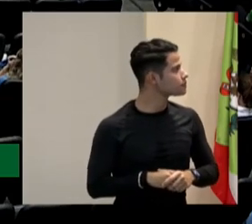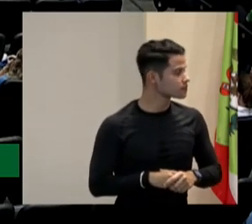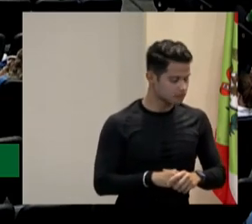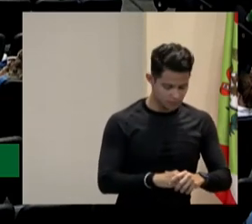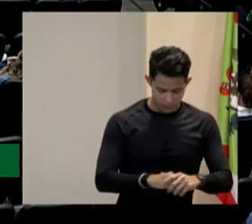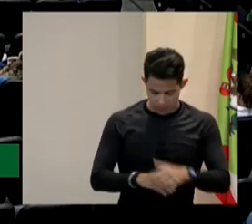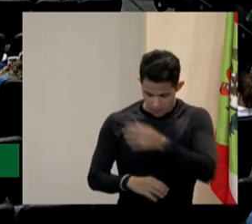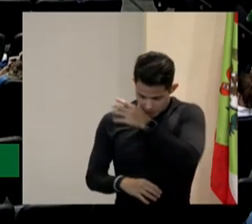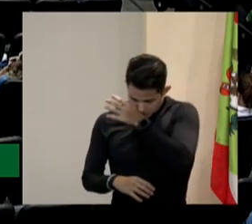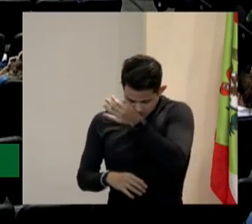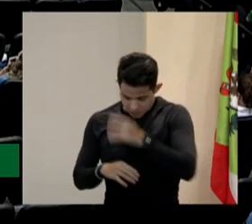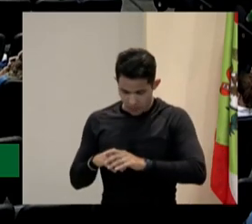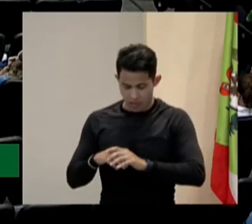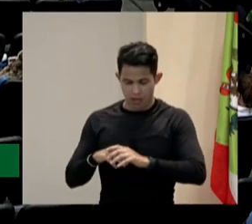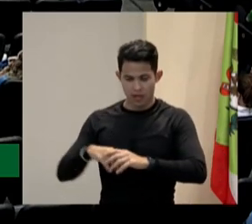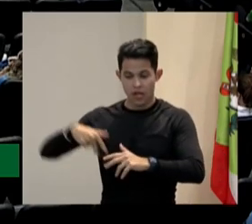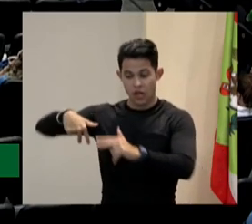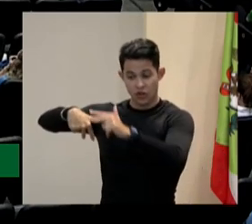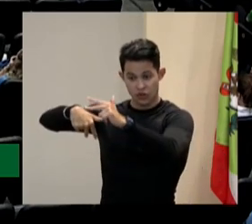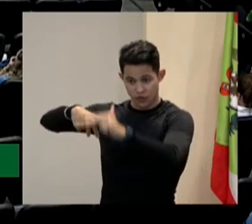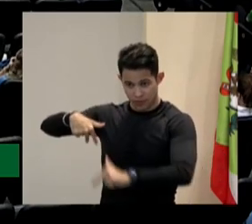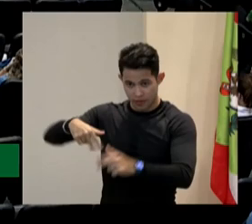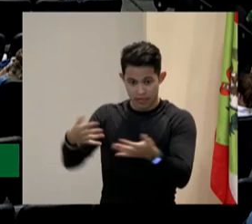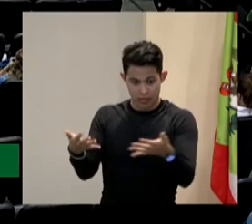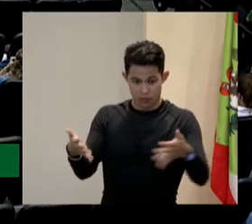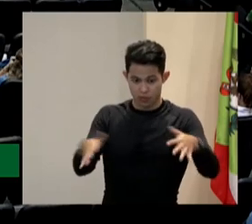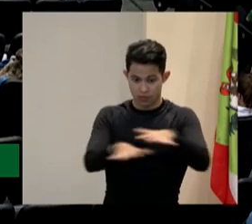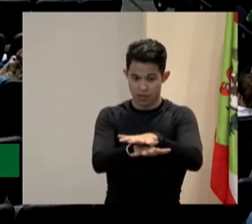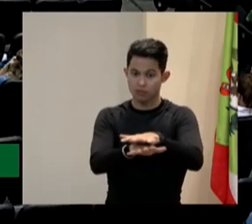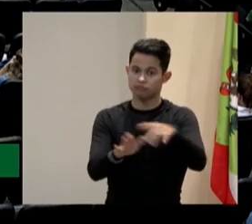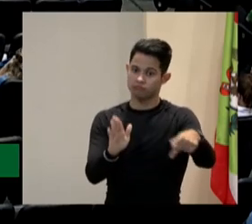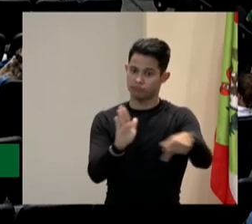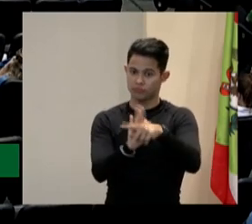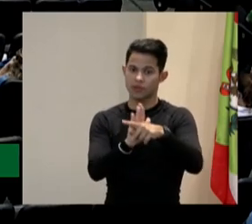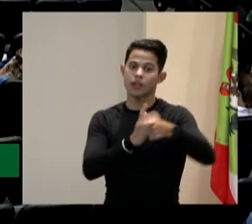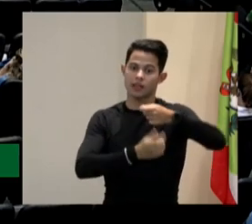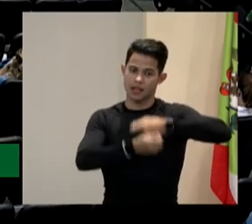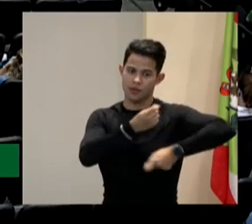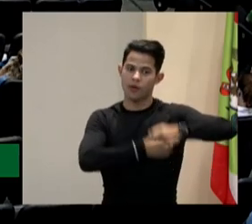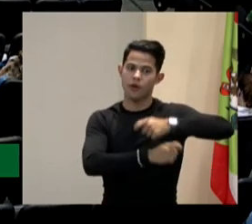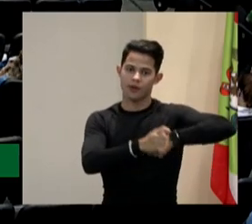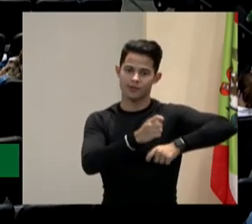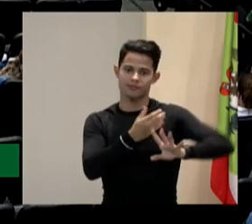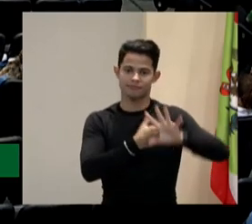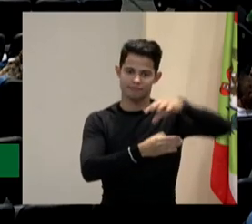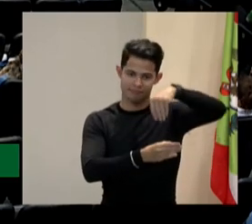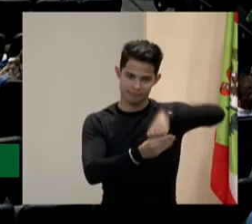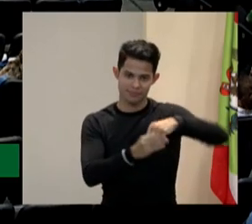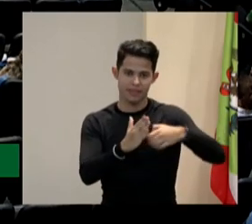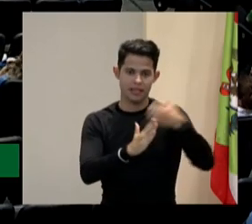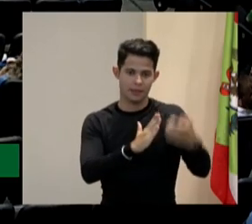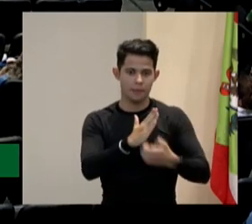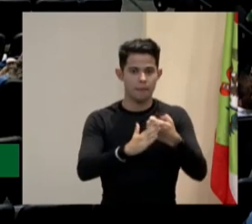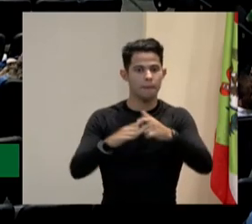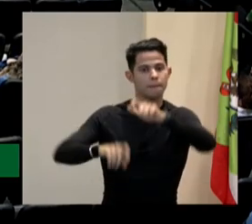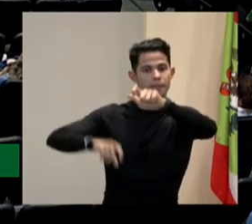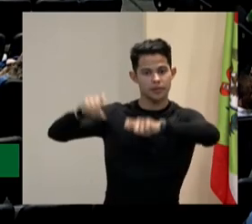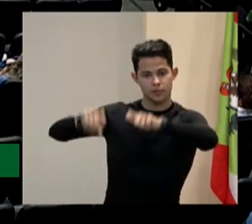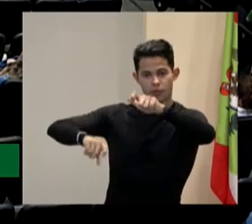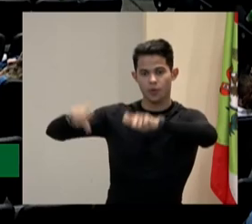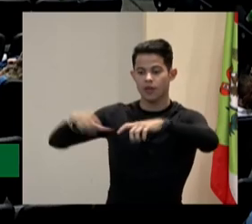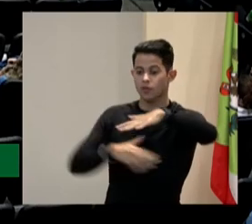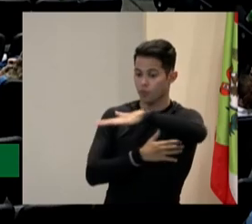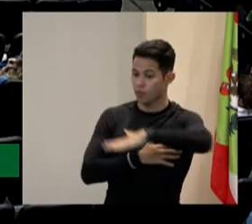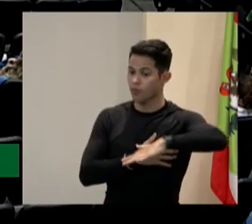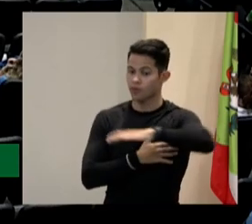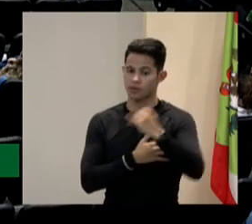Diversidade e inclusão não é caridade. Faz parte do negócio das empresas. As pessoas são importantes lá. E hoje em